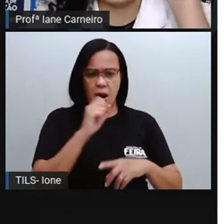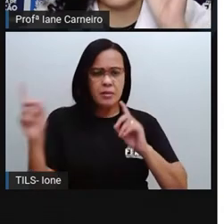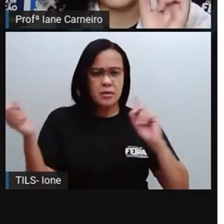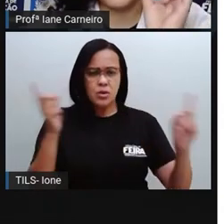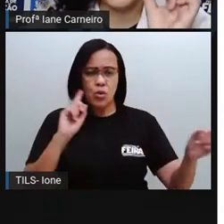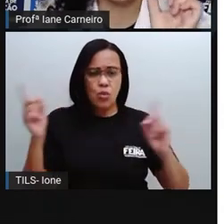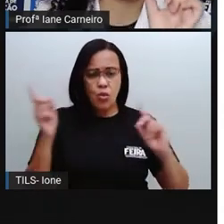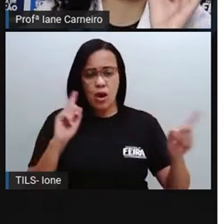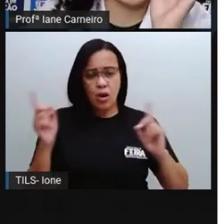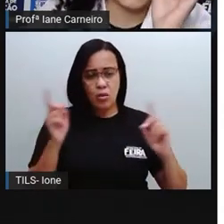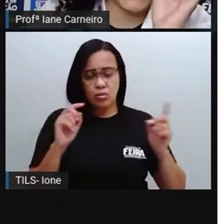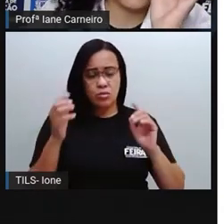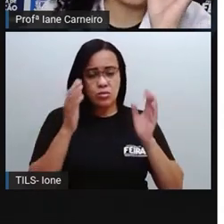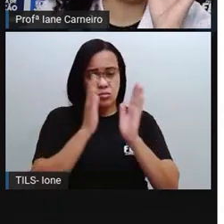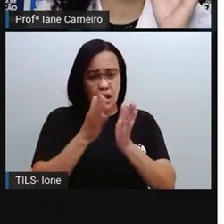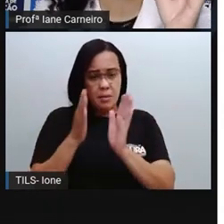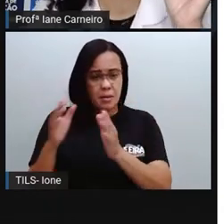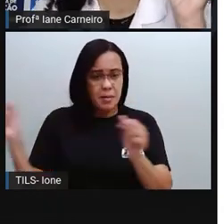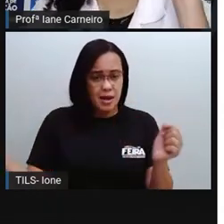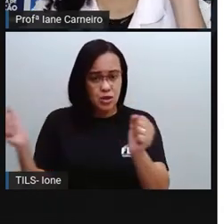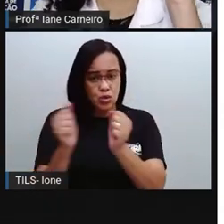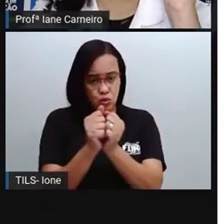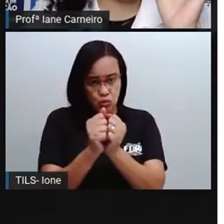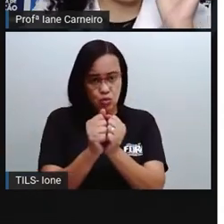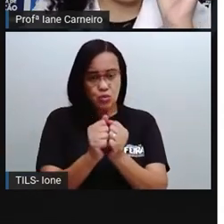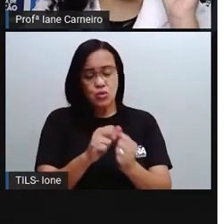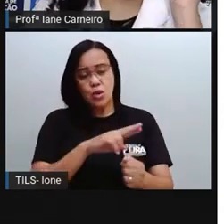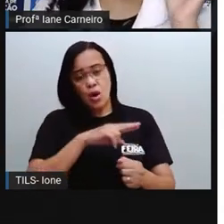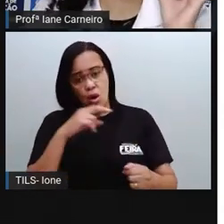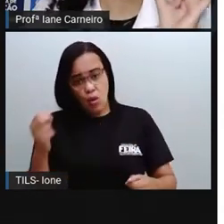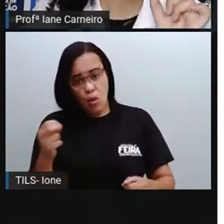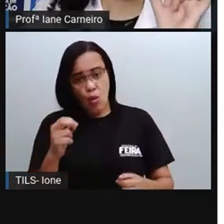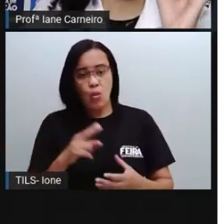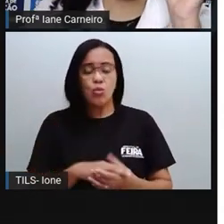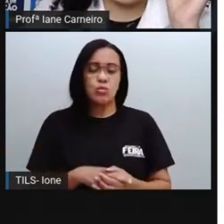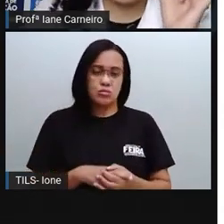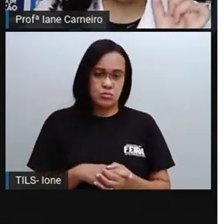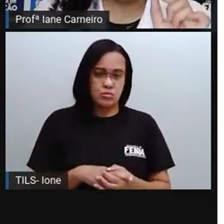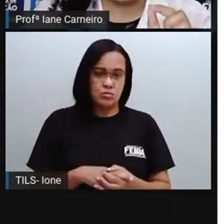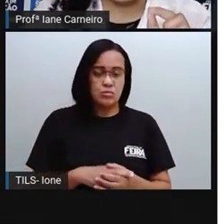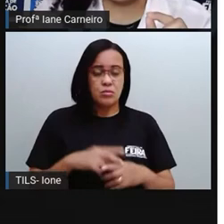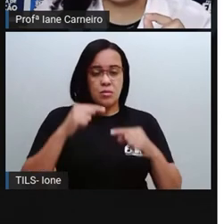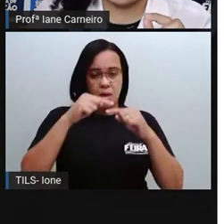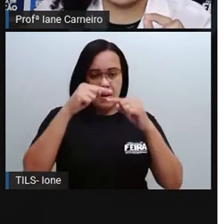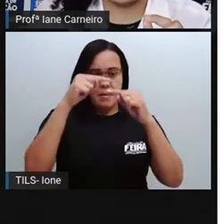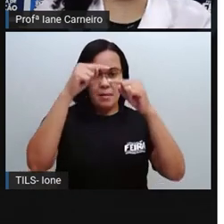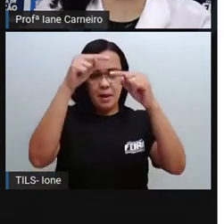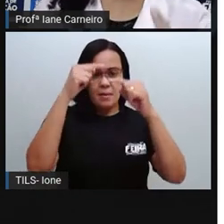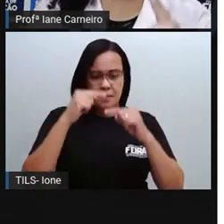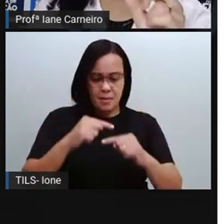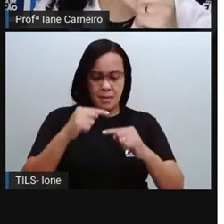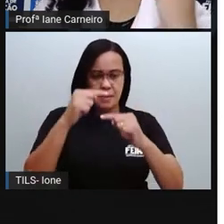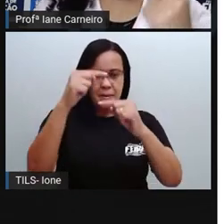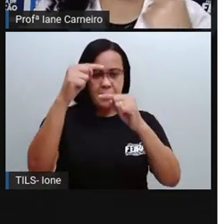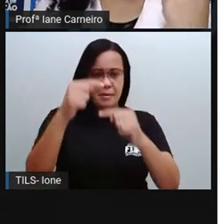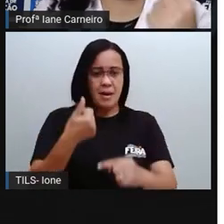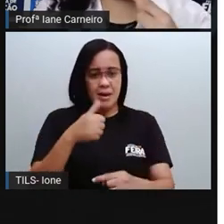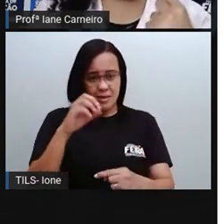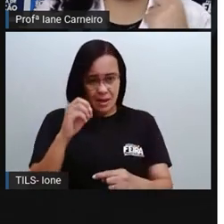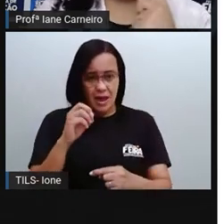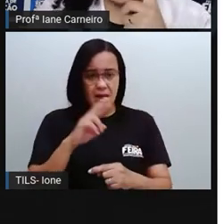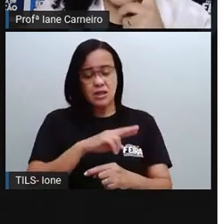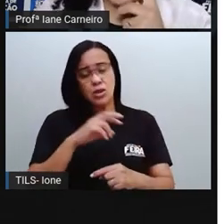juntar 500 cubinhos desse, juntar, ó, várias barrinhas de 10, ou juntar